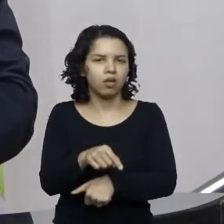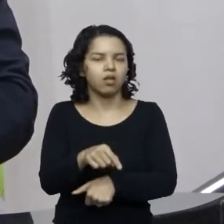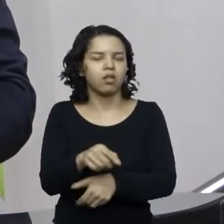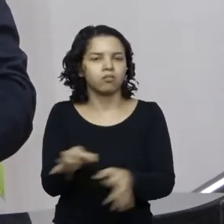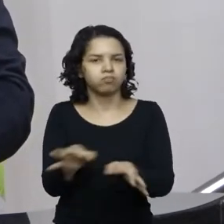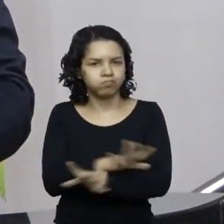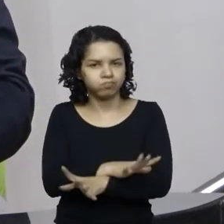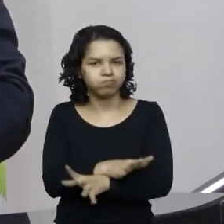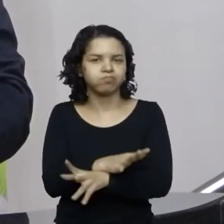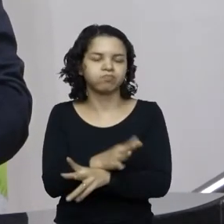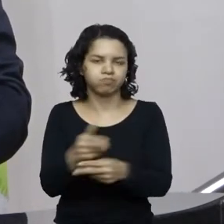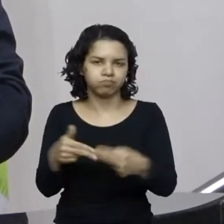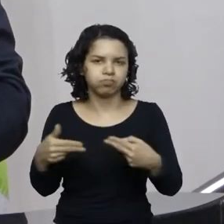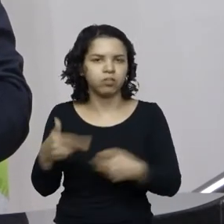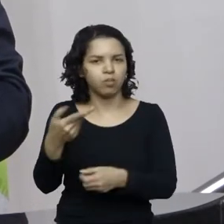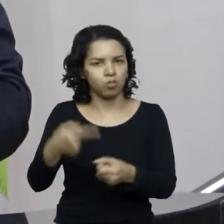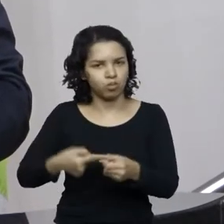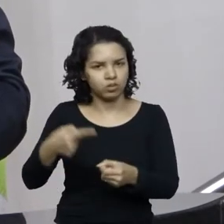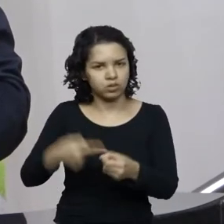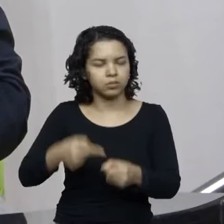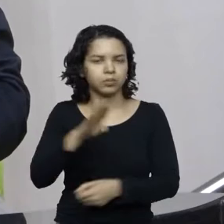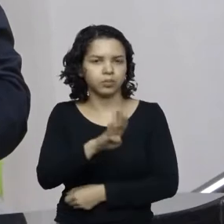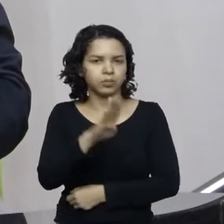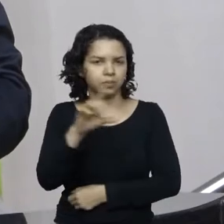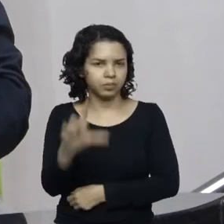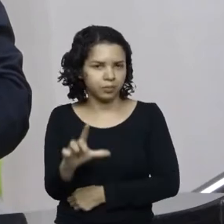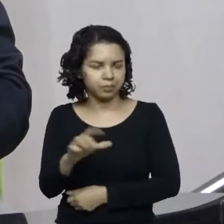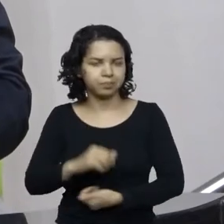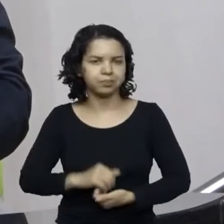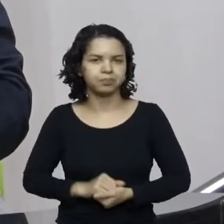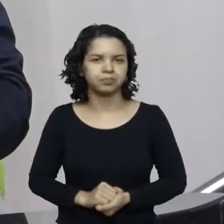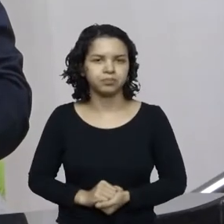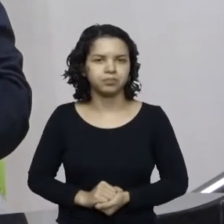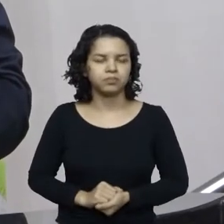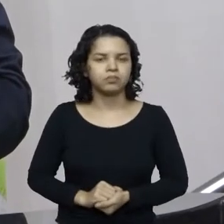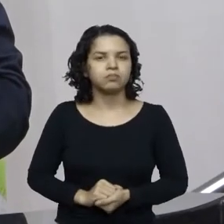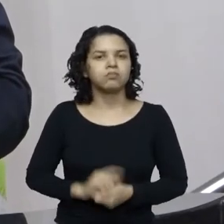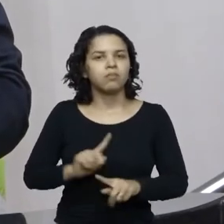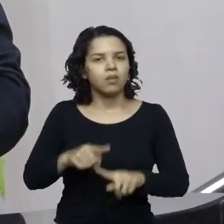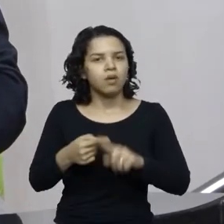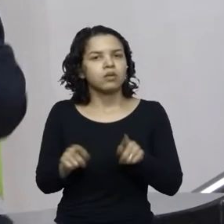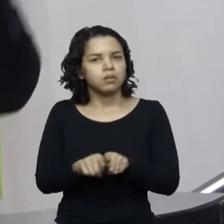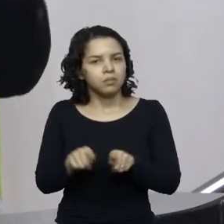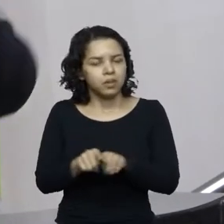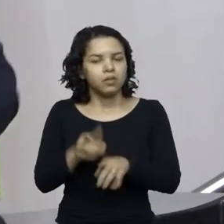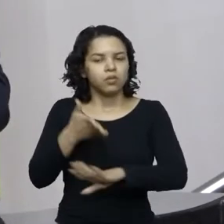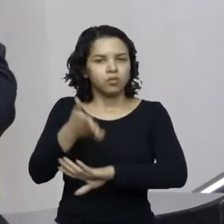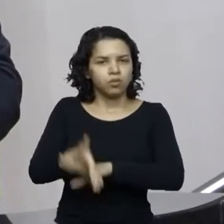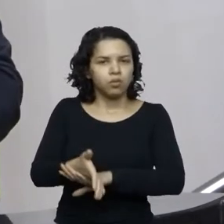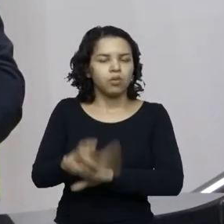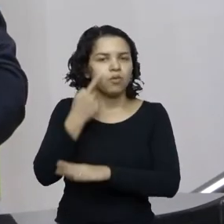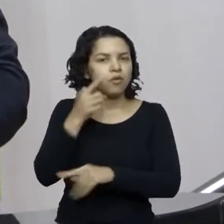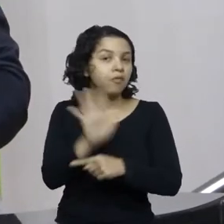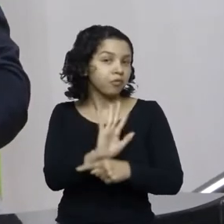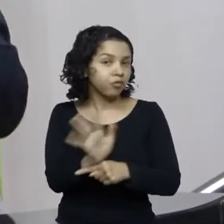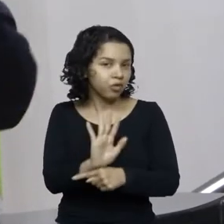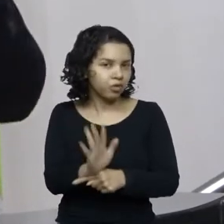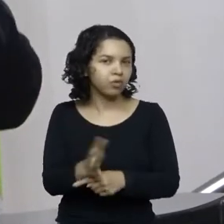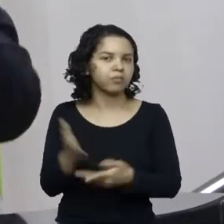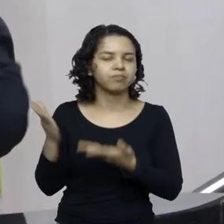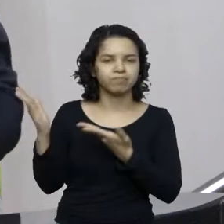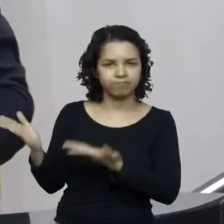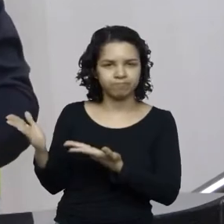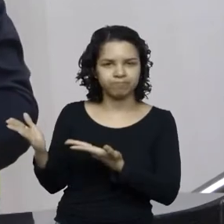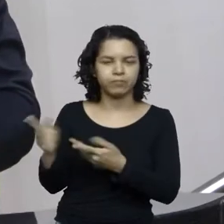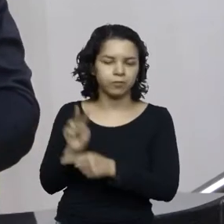seu andamento lá no município de Blumenau. Mas eu estive lá em loco também, fiz um vídeo, gostaria que a gente pudesse acompanhar lá